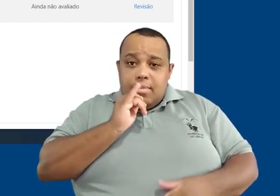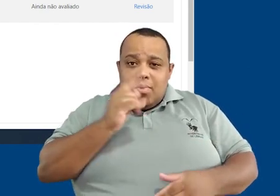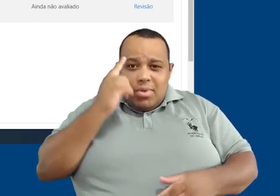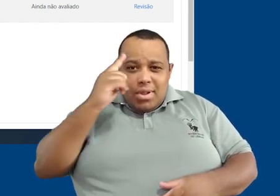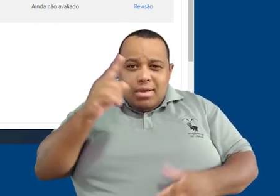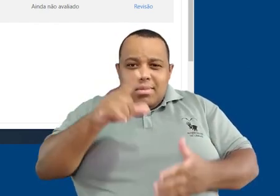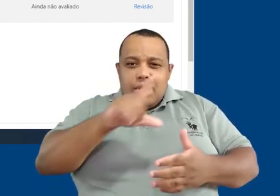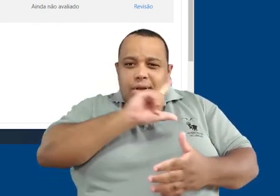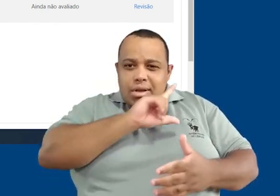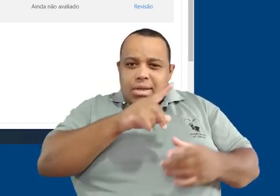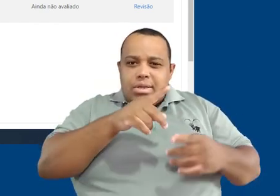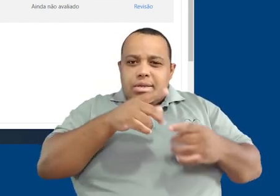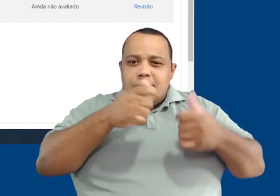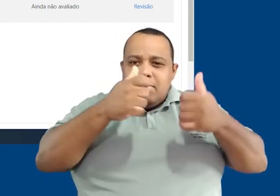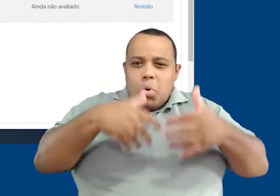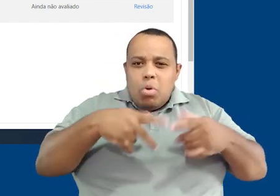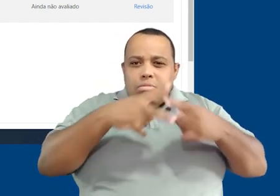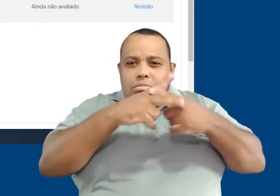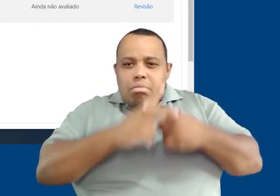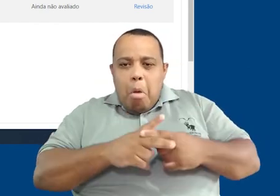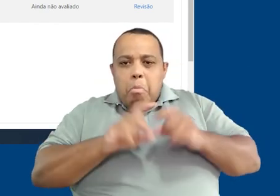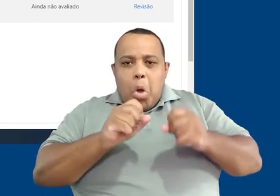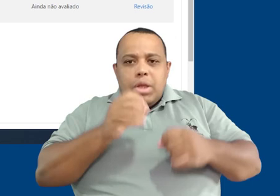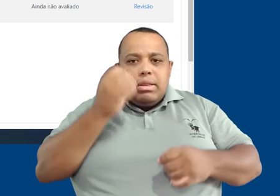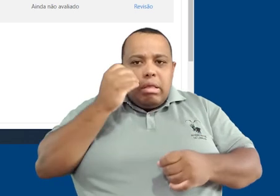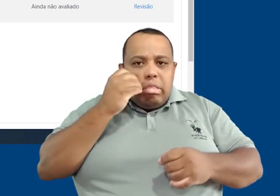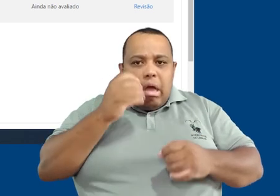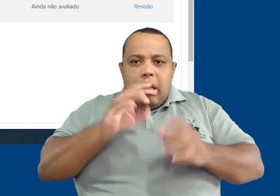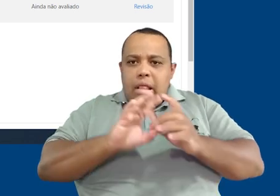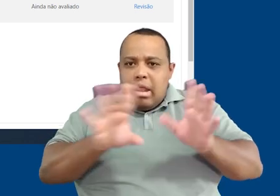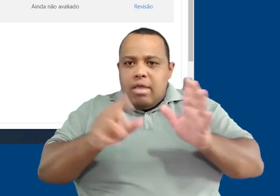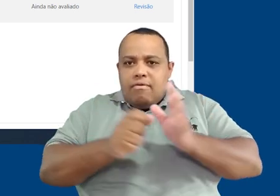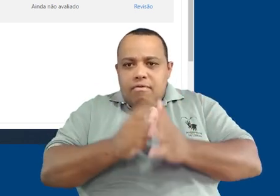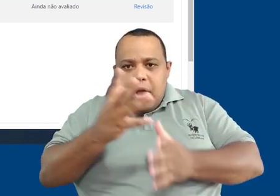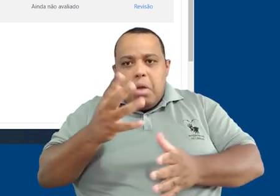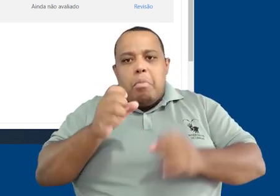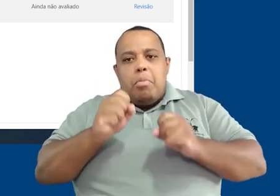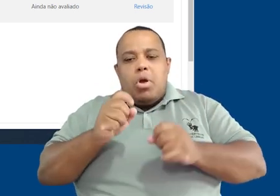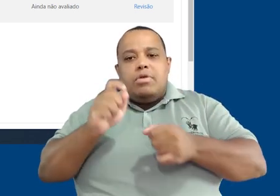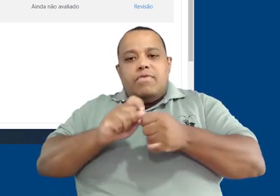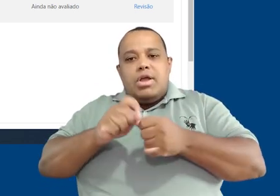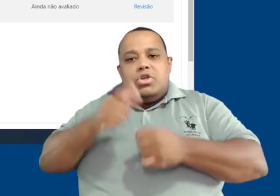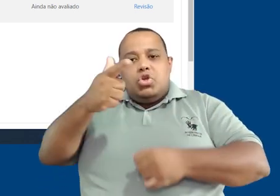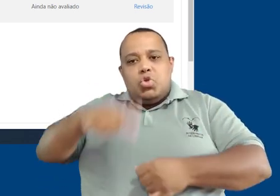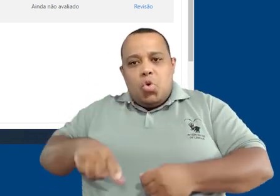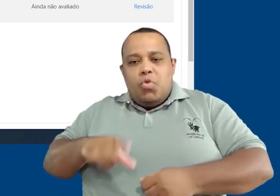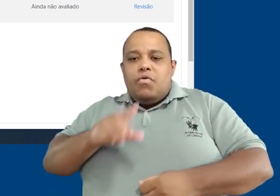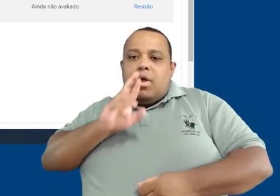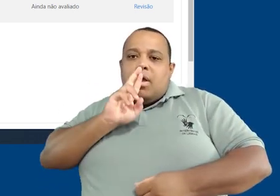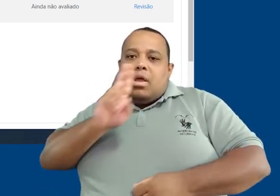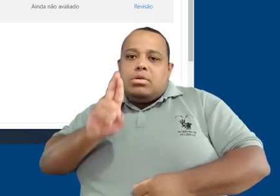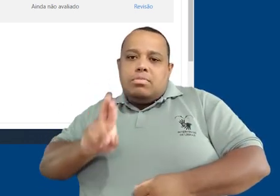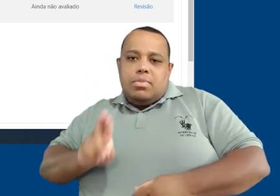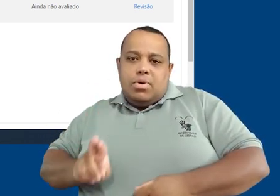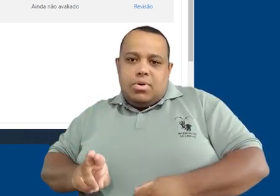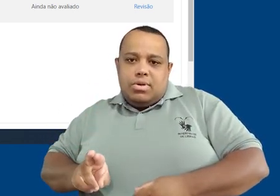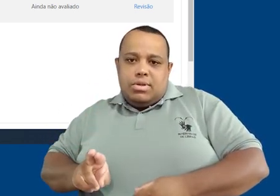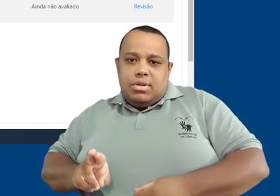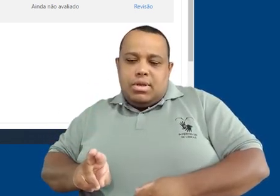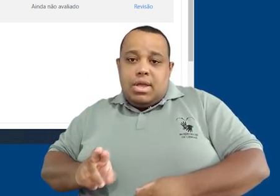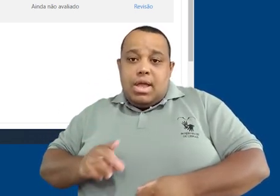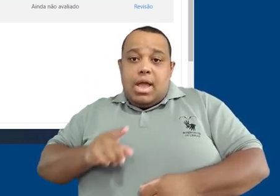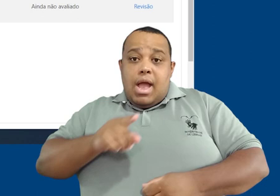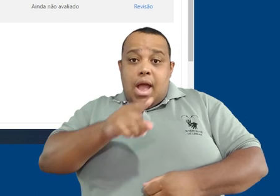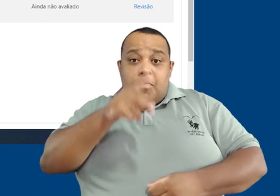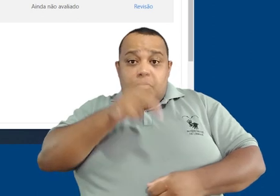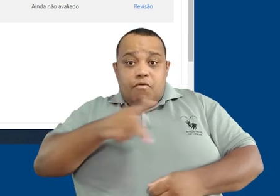como o questionário foi configurado para permitir várias tentativas, também podemos criar uma nova tentativa. Como